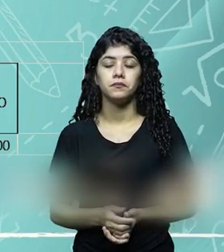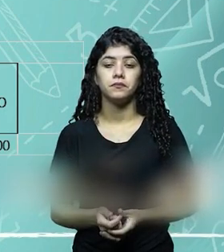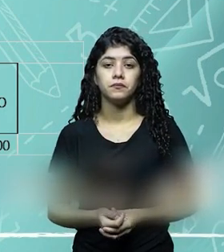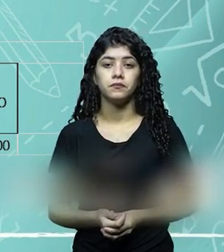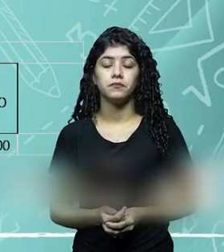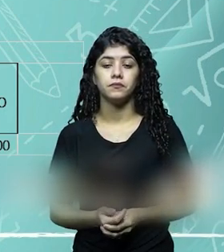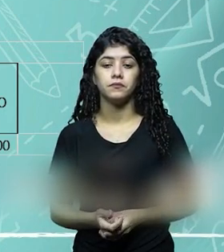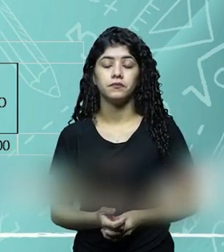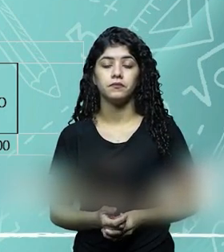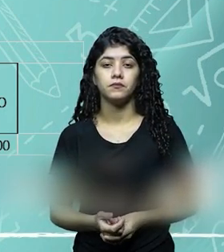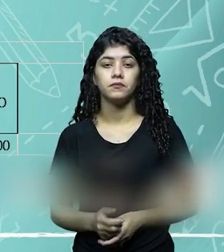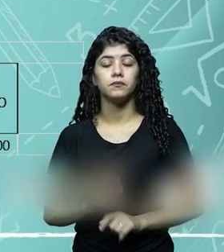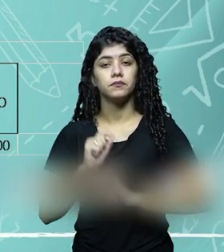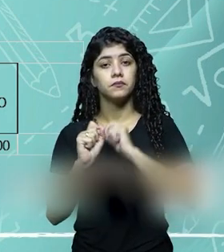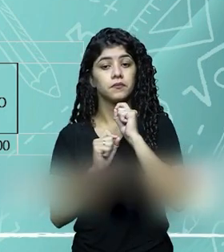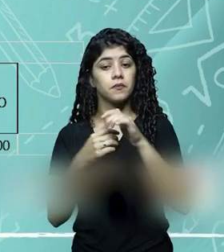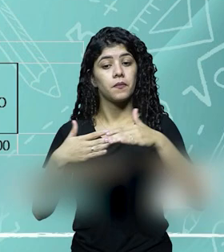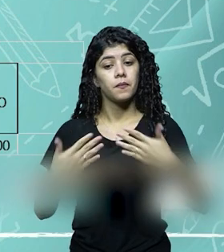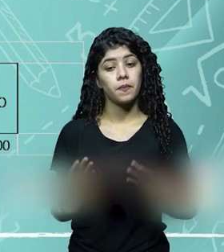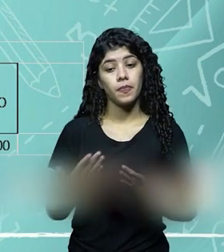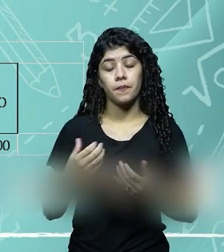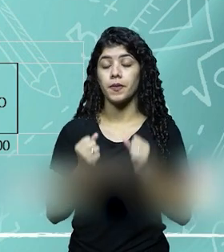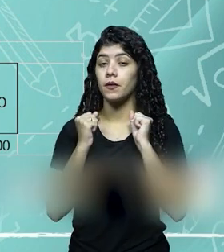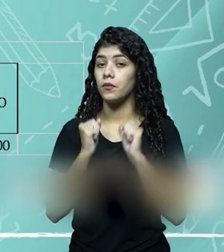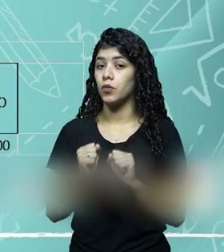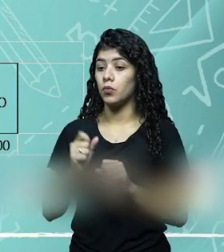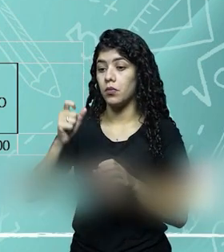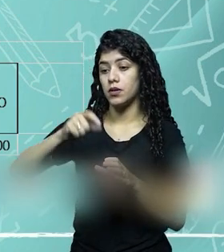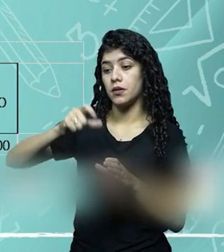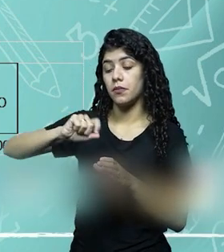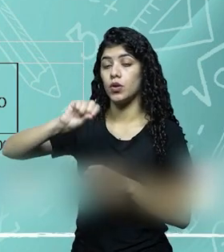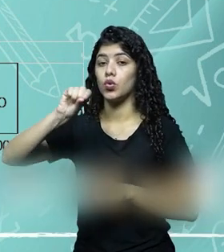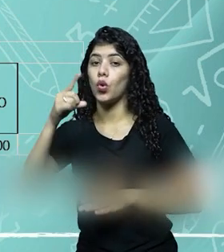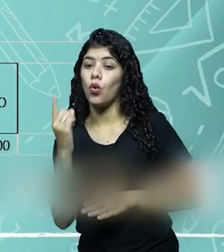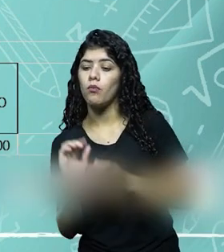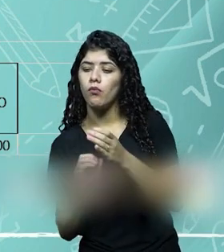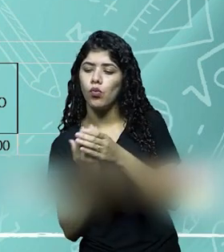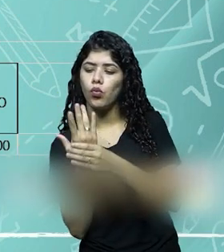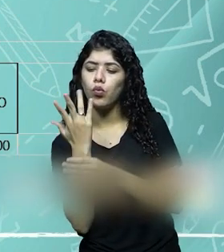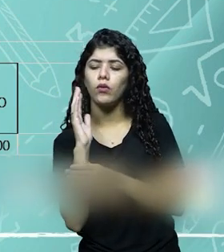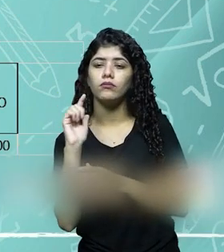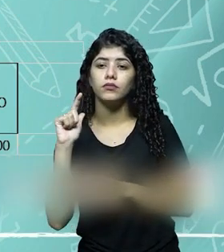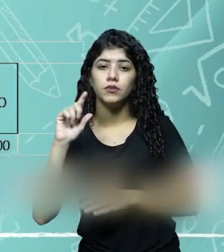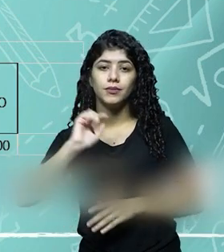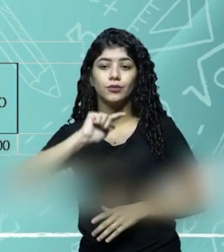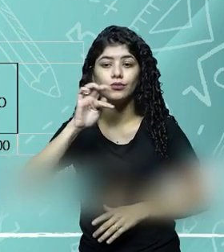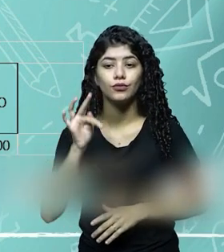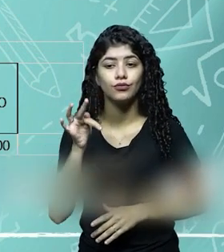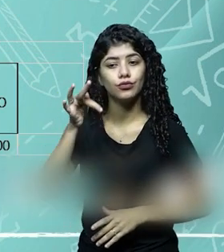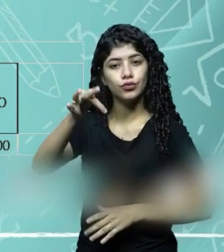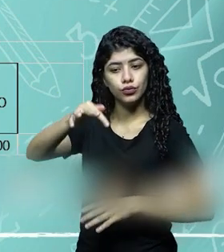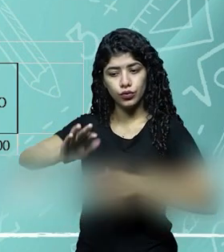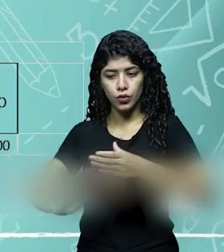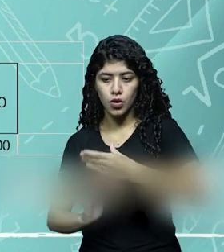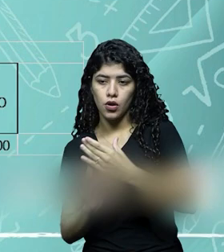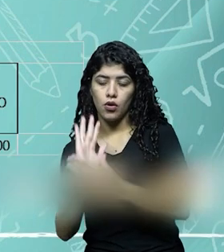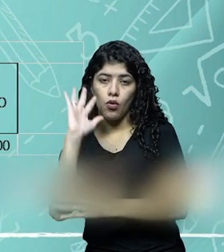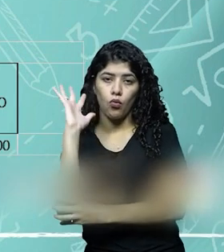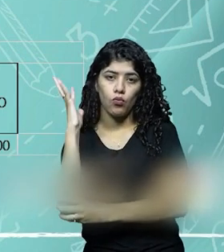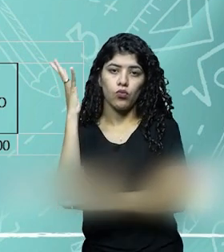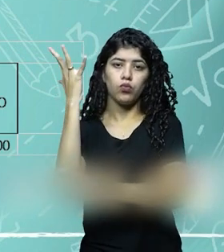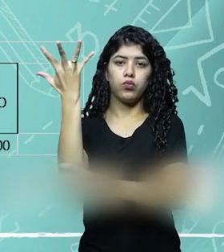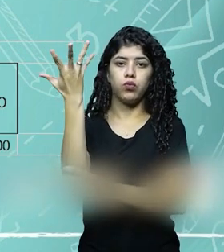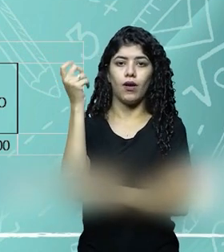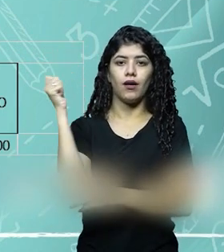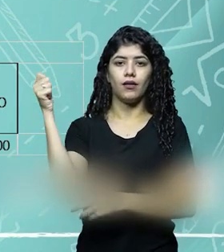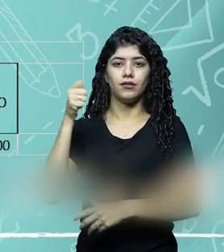ativo. Então, ele vai ser ainda uma semente ou uma muda, para depois, no futuro, se tornar uma planta ou uma